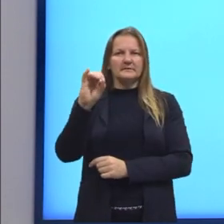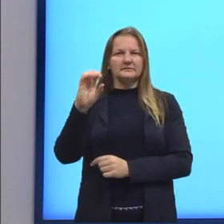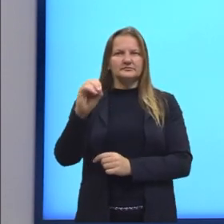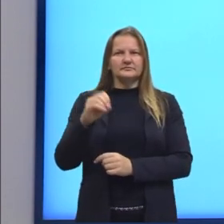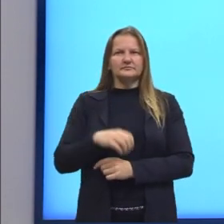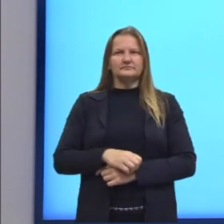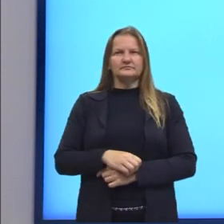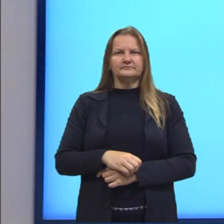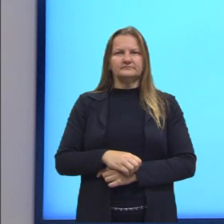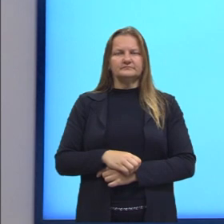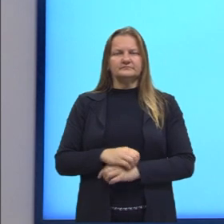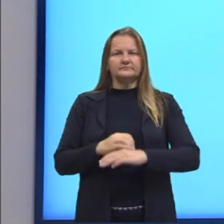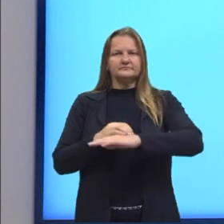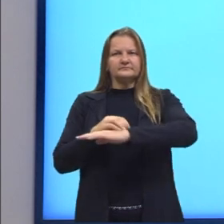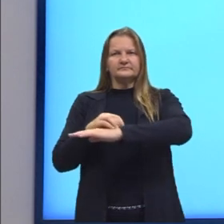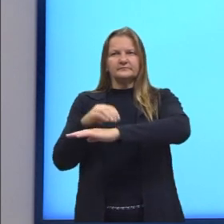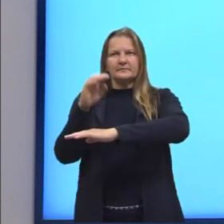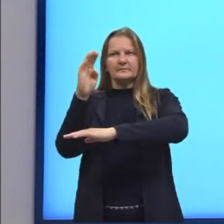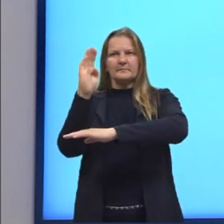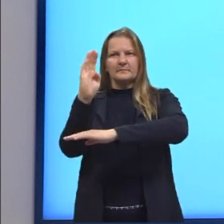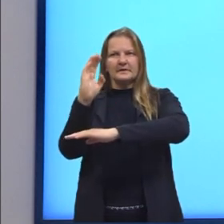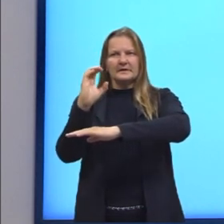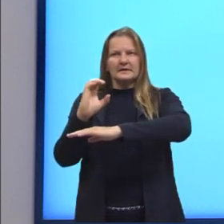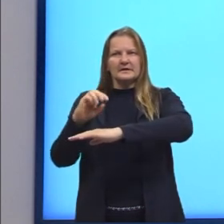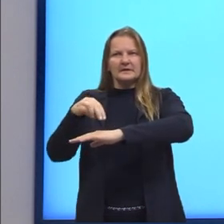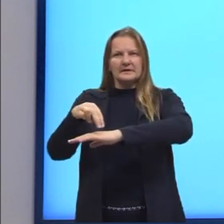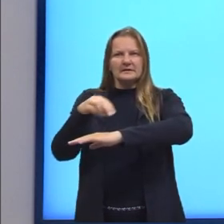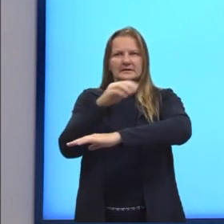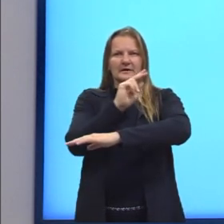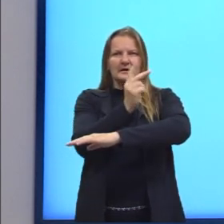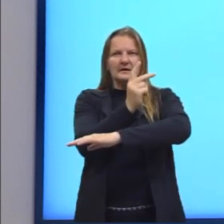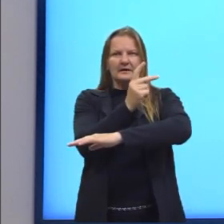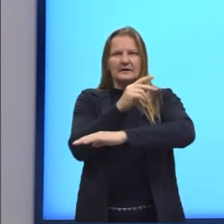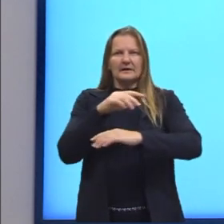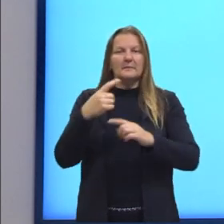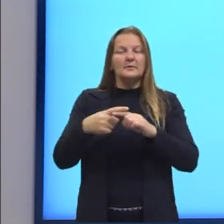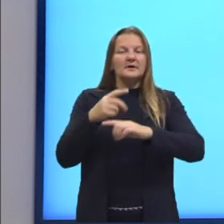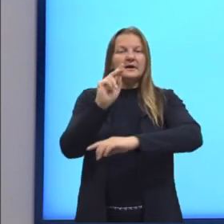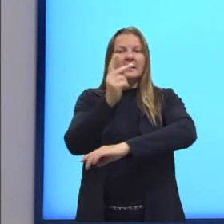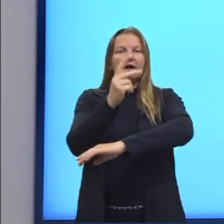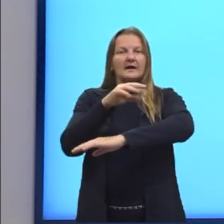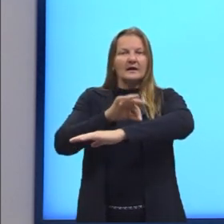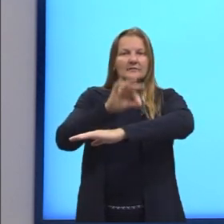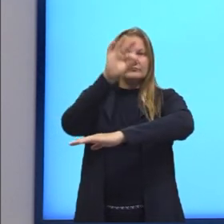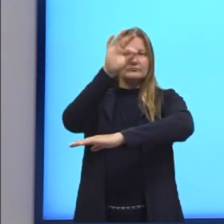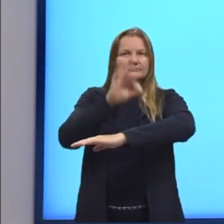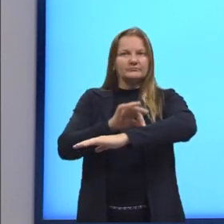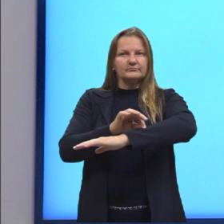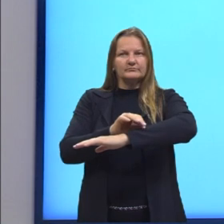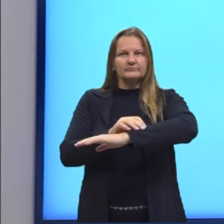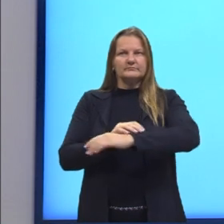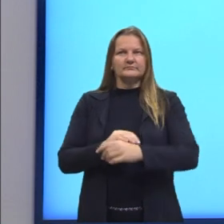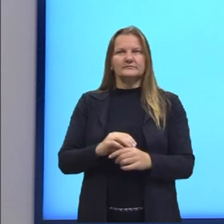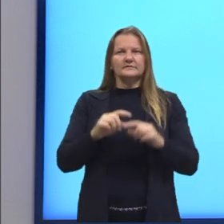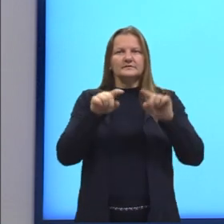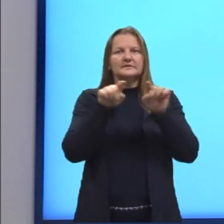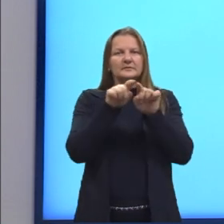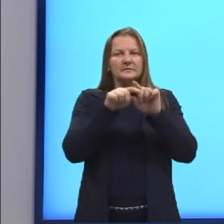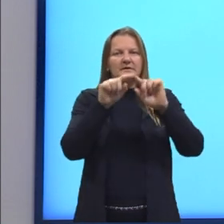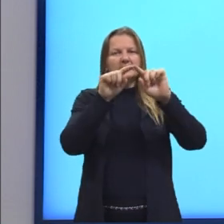seriam B, N e H. E, novamente, destaquei os ângulos agudos.